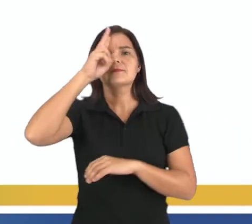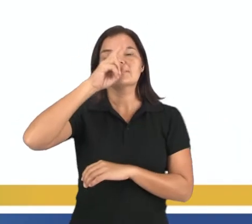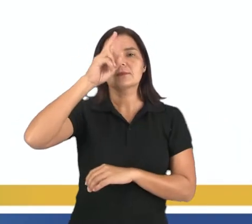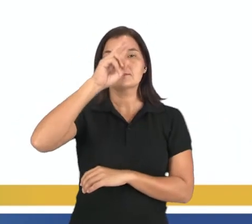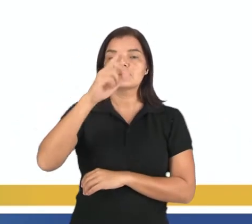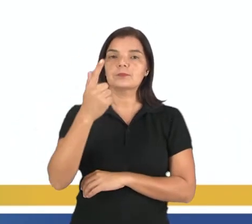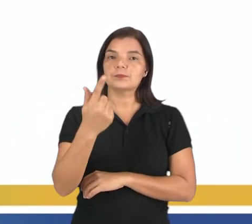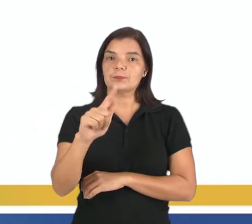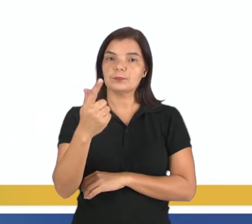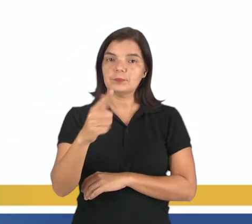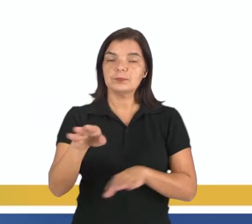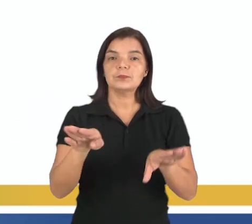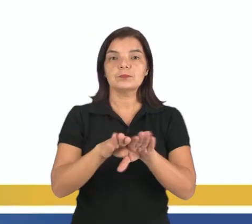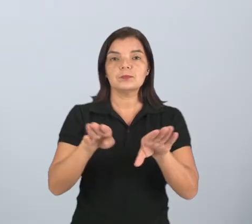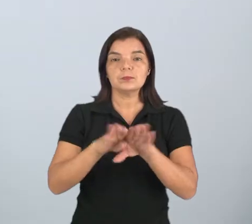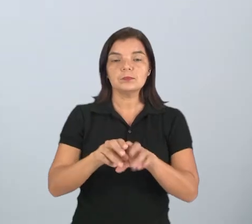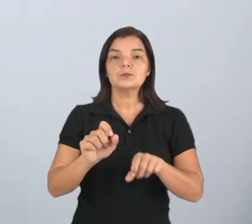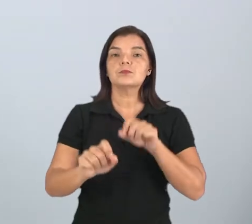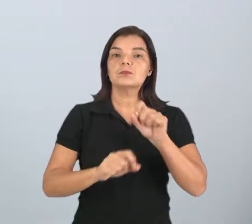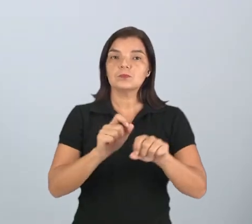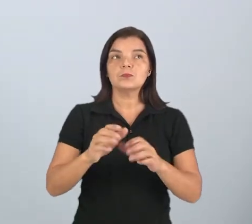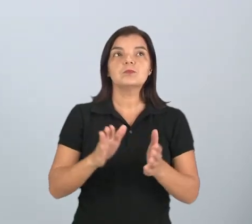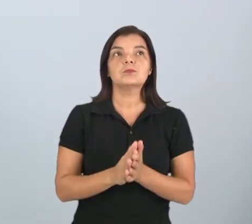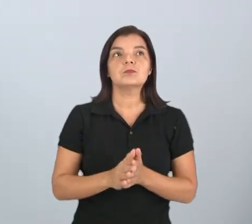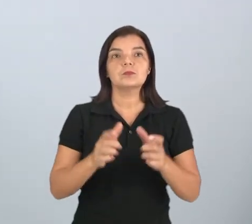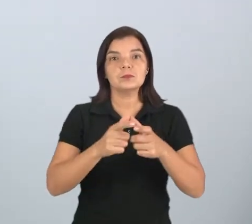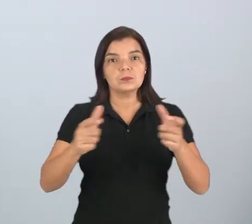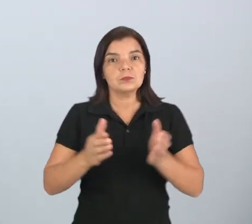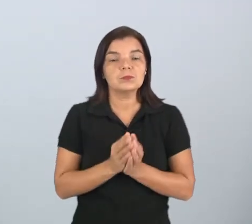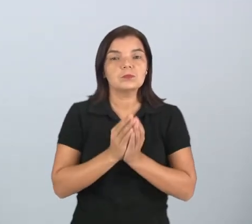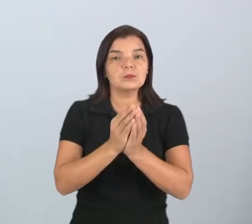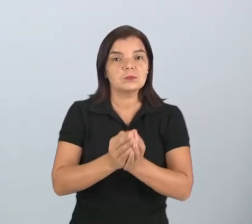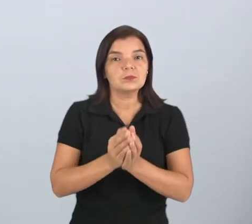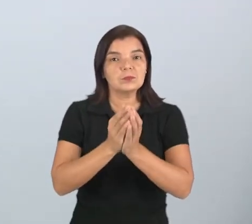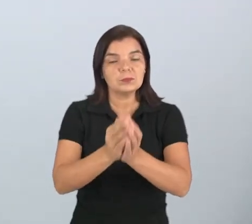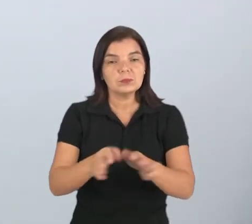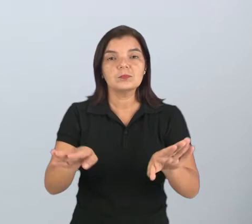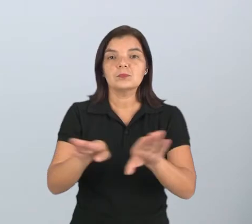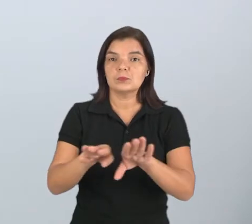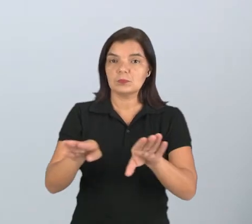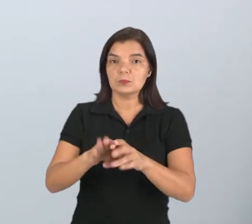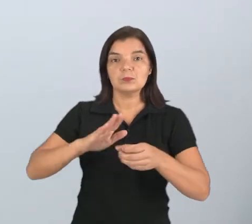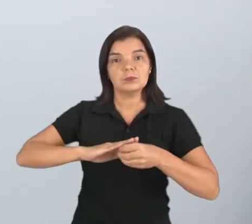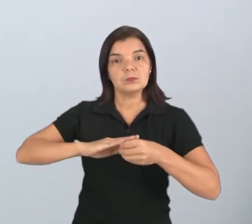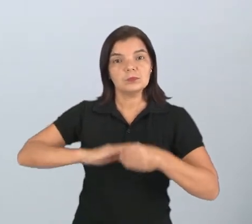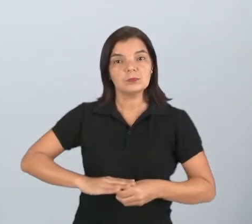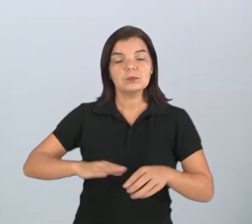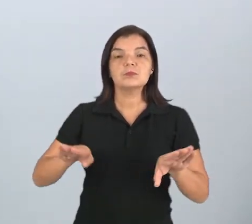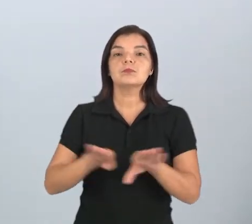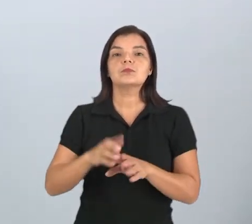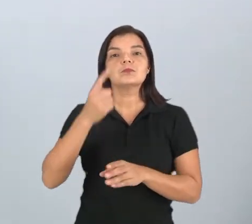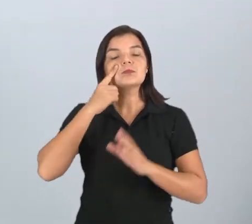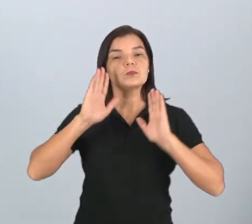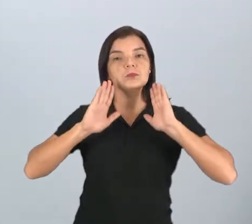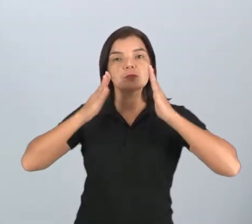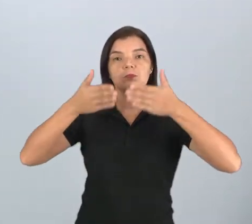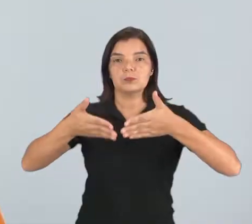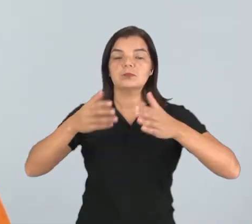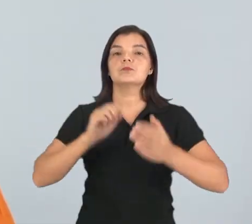-geográfica, né? Que leva em consideração aí as grandes navegações, a colonização europeia, tem essa visão